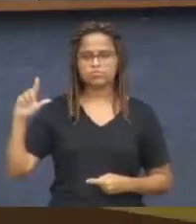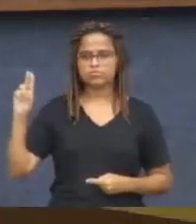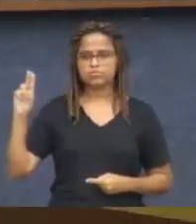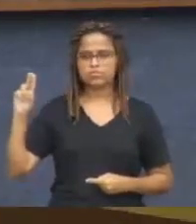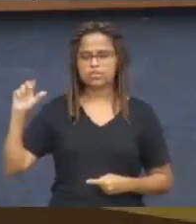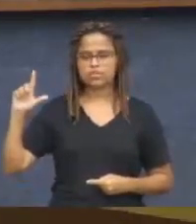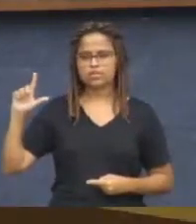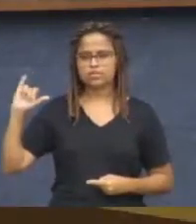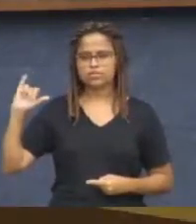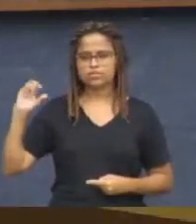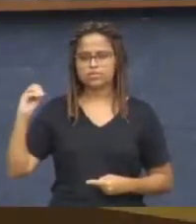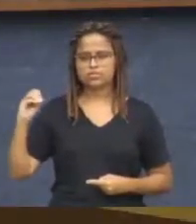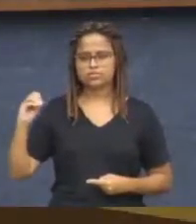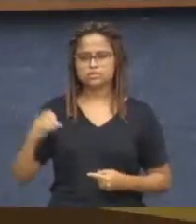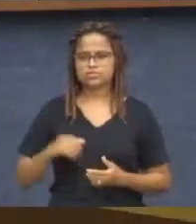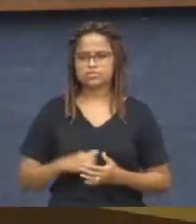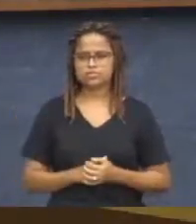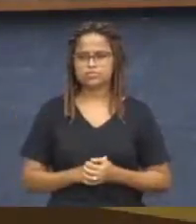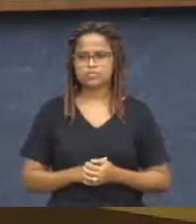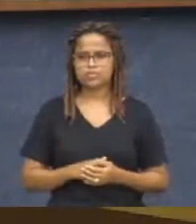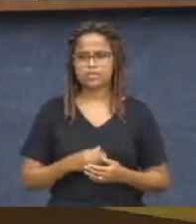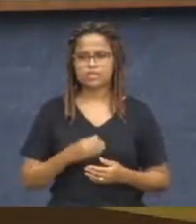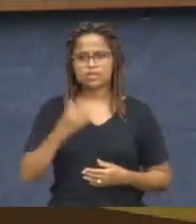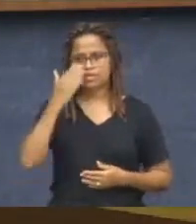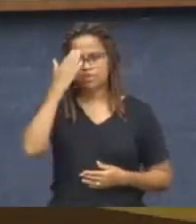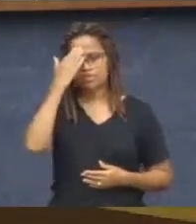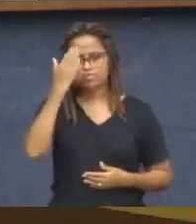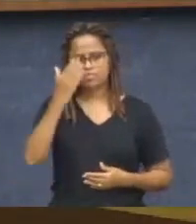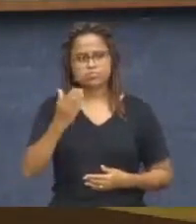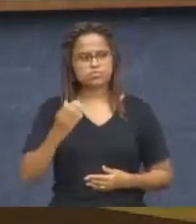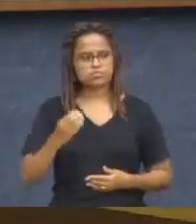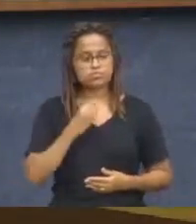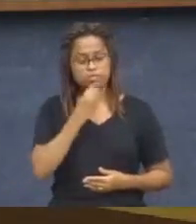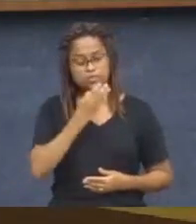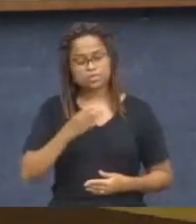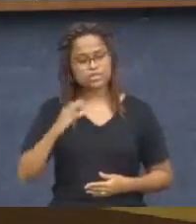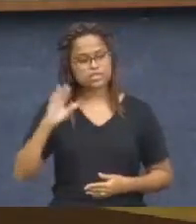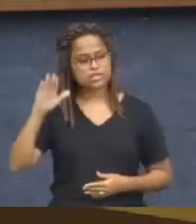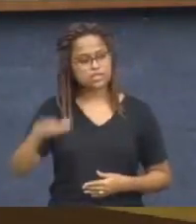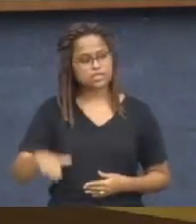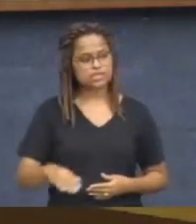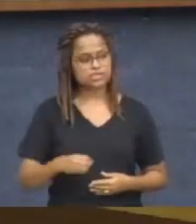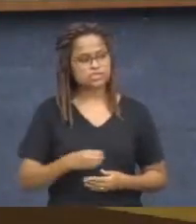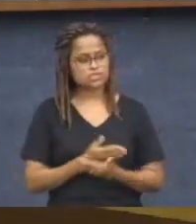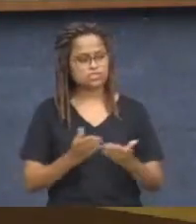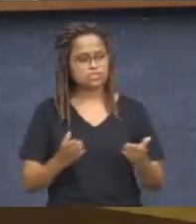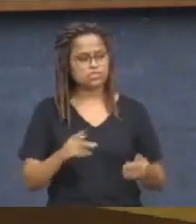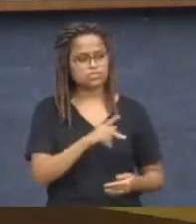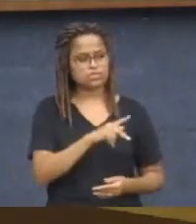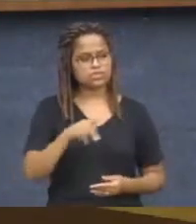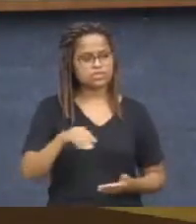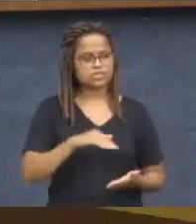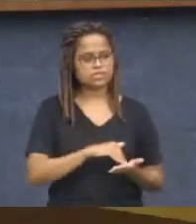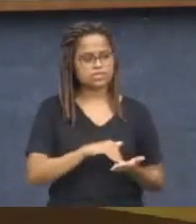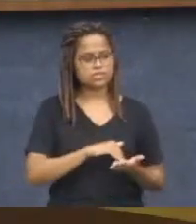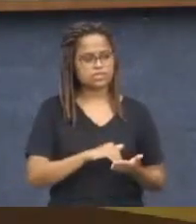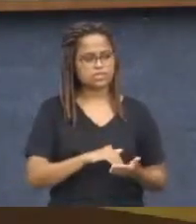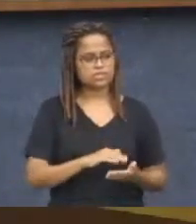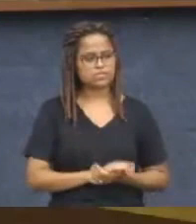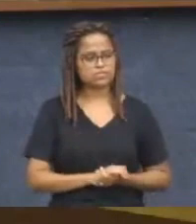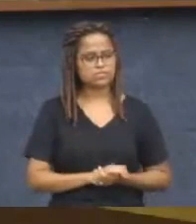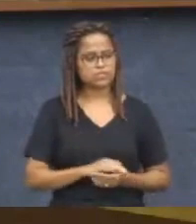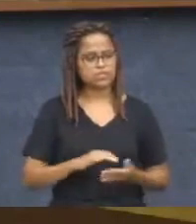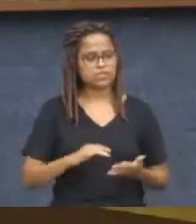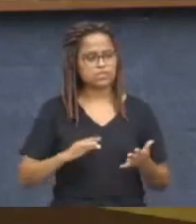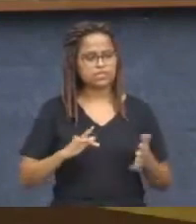Boa tarde, presidente, boa tarde, colegas, vereadores, boa tarde a todos que nos acompanham nas galerias e nas redes sociais.